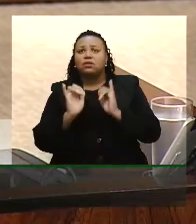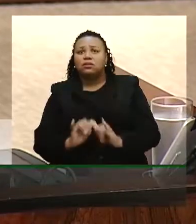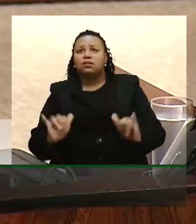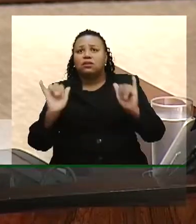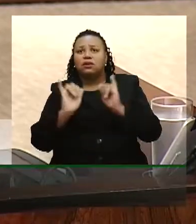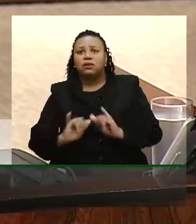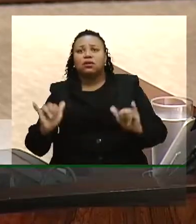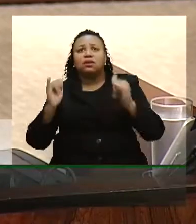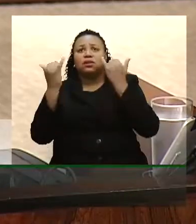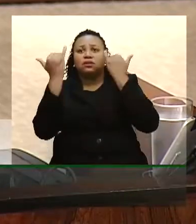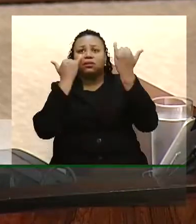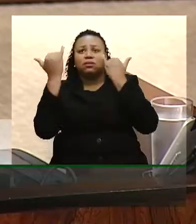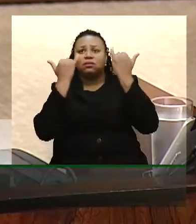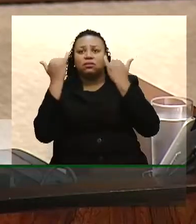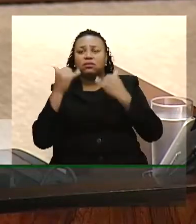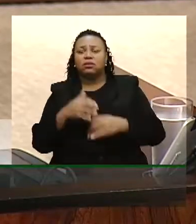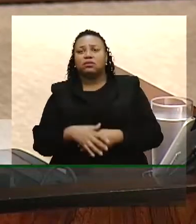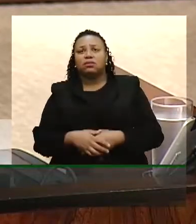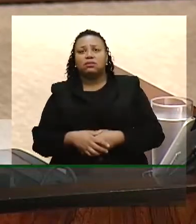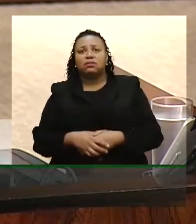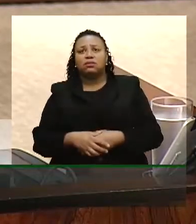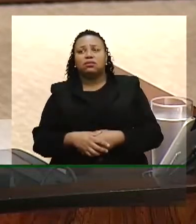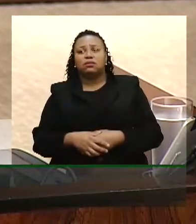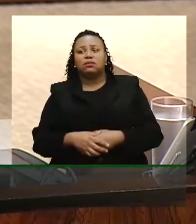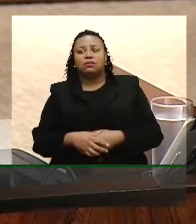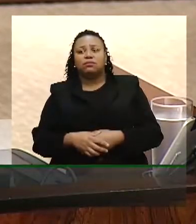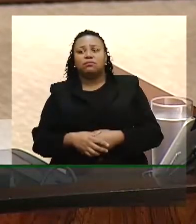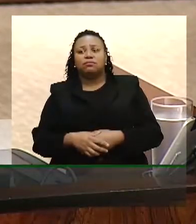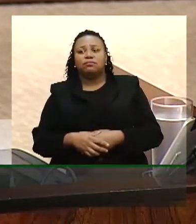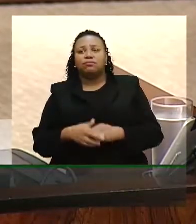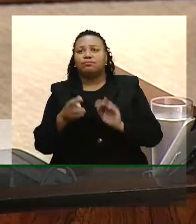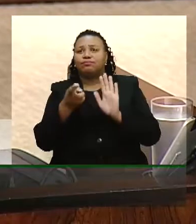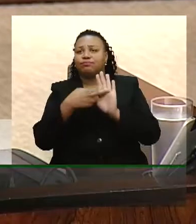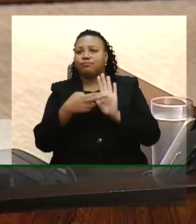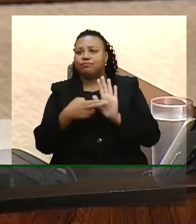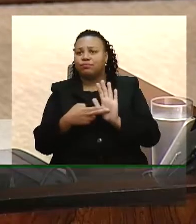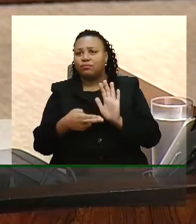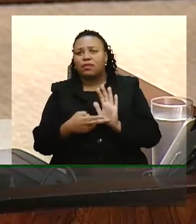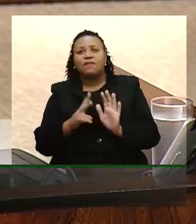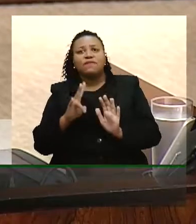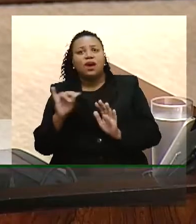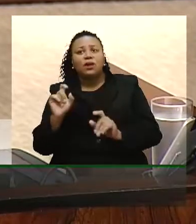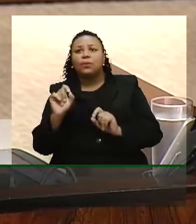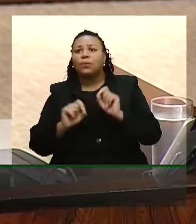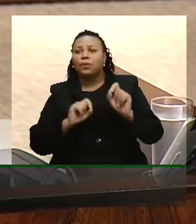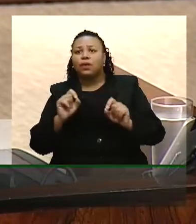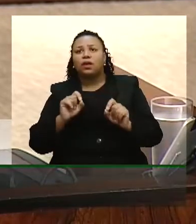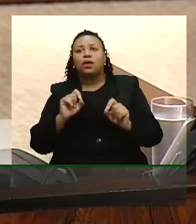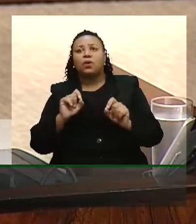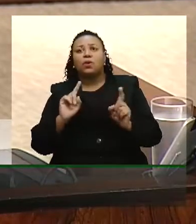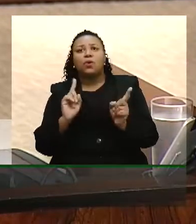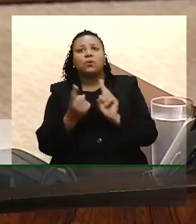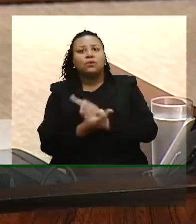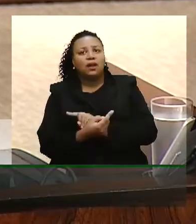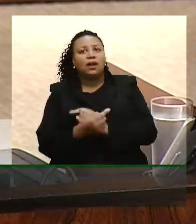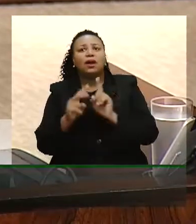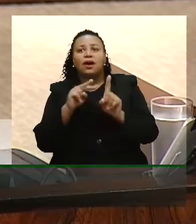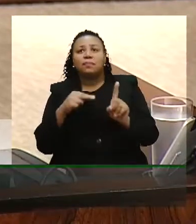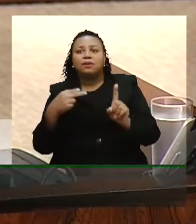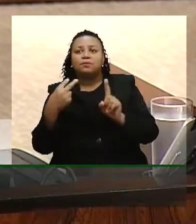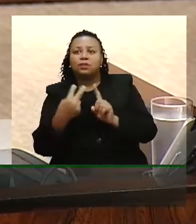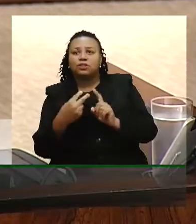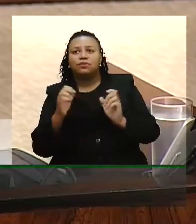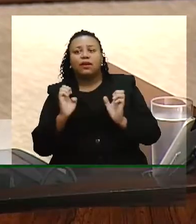de informações. A desregulamentação vai no sentido oposto à perspectiva